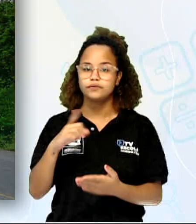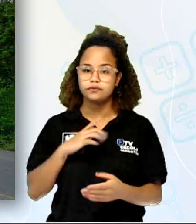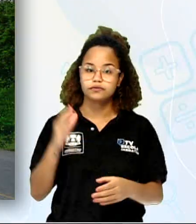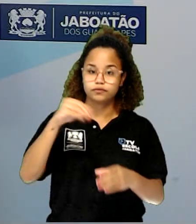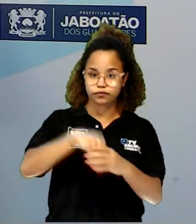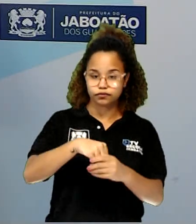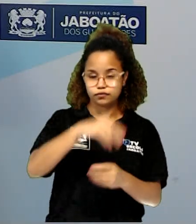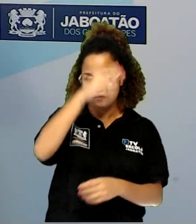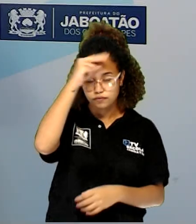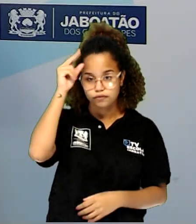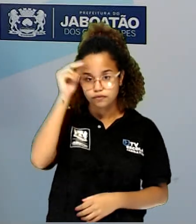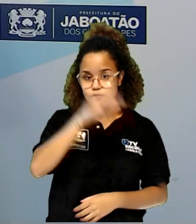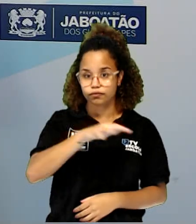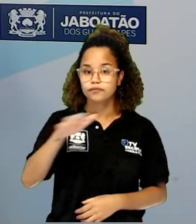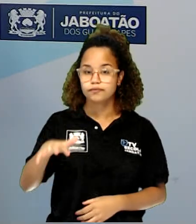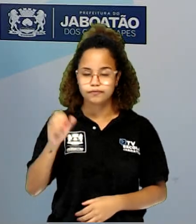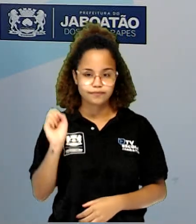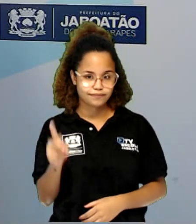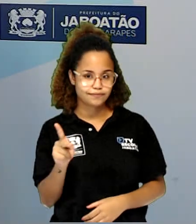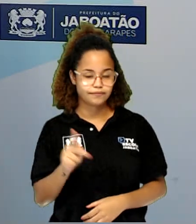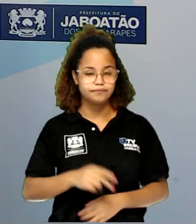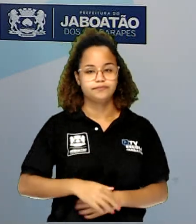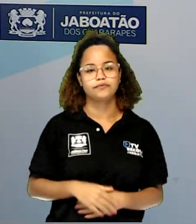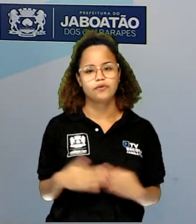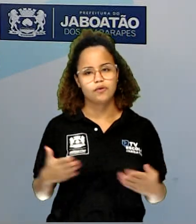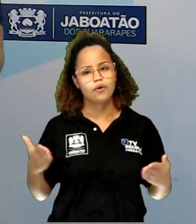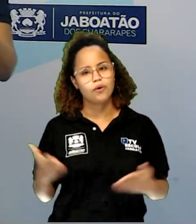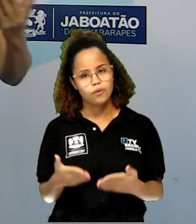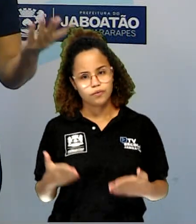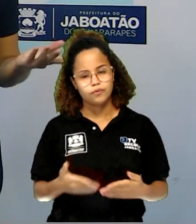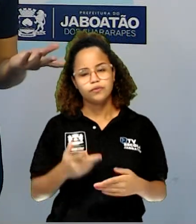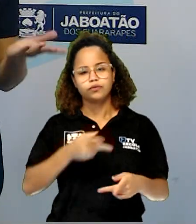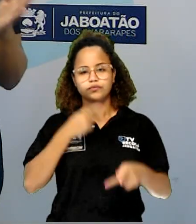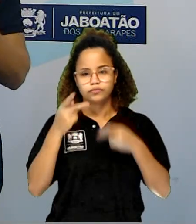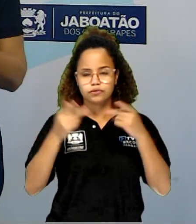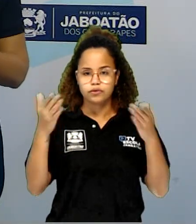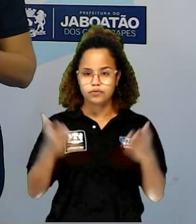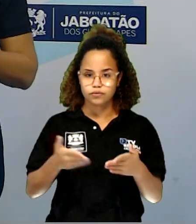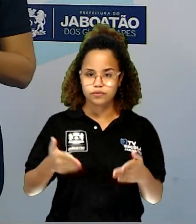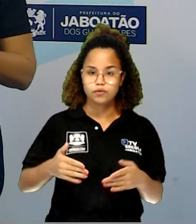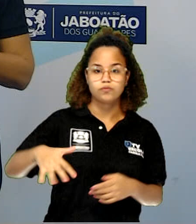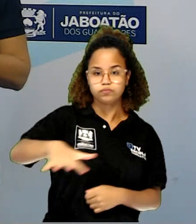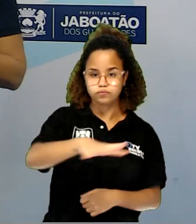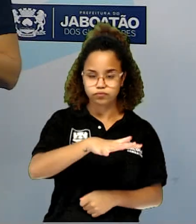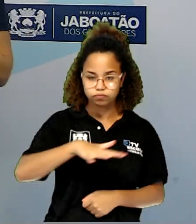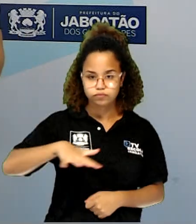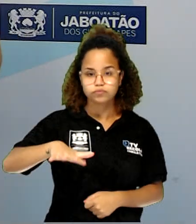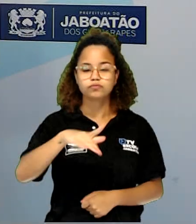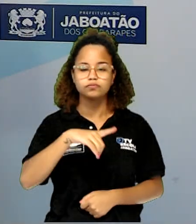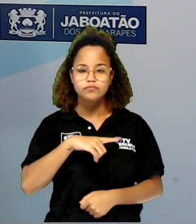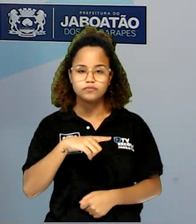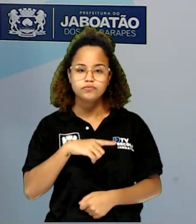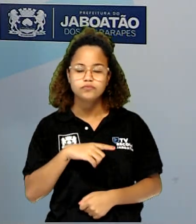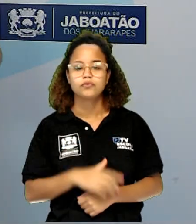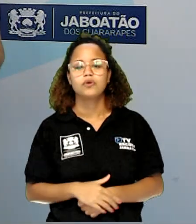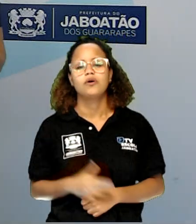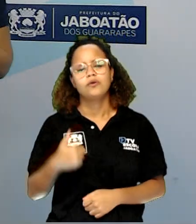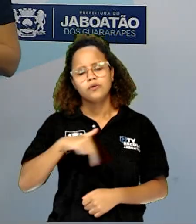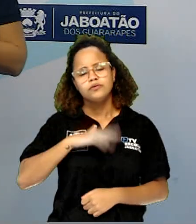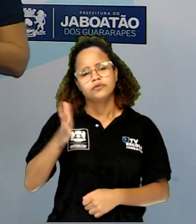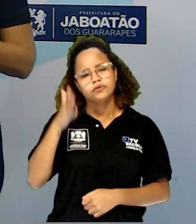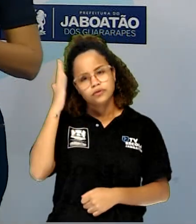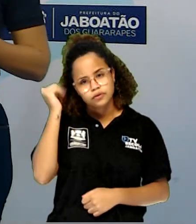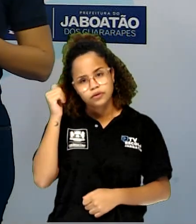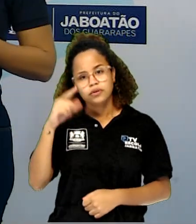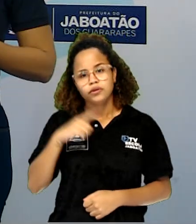município, tá bom? Então, vamos falar dos espaços daqui do nosso município. Nós sabemos que Jaboatão